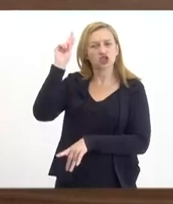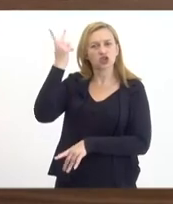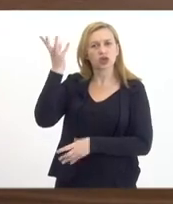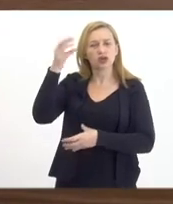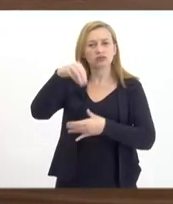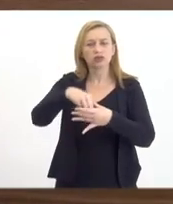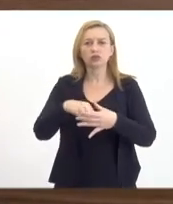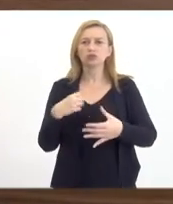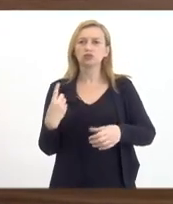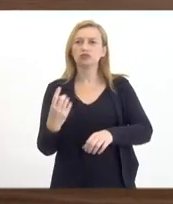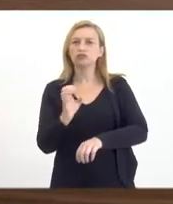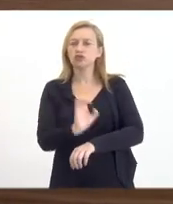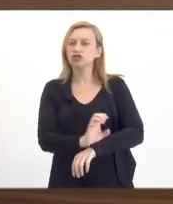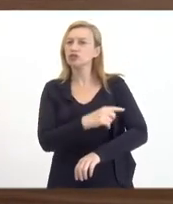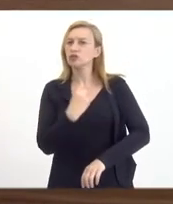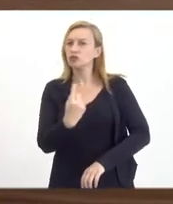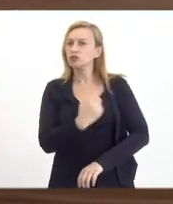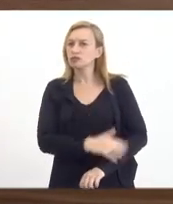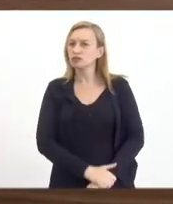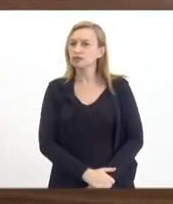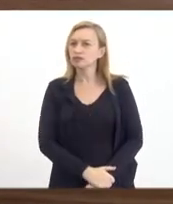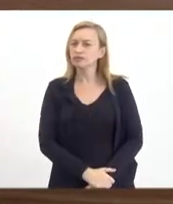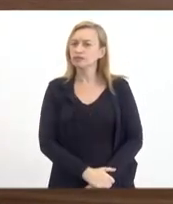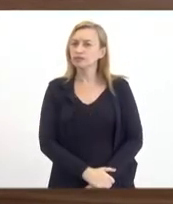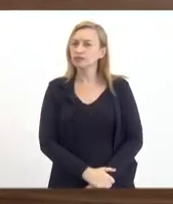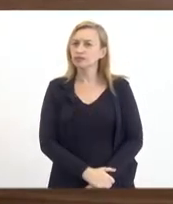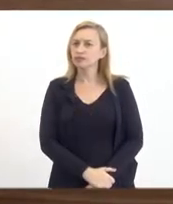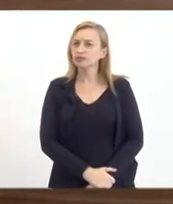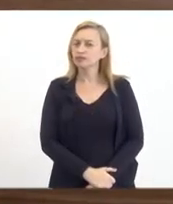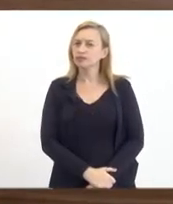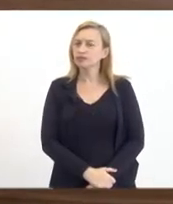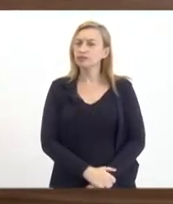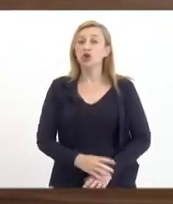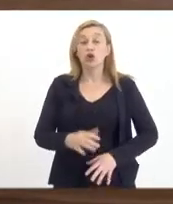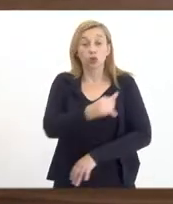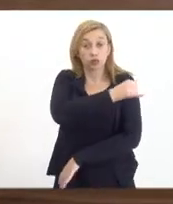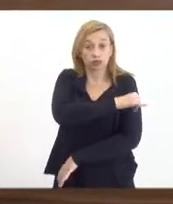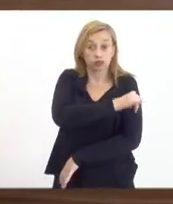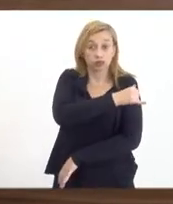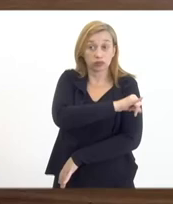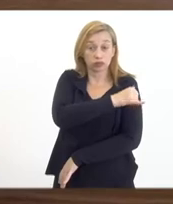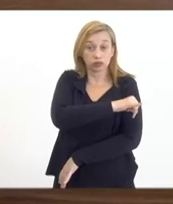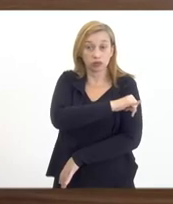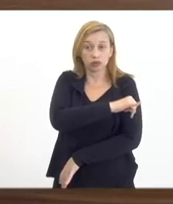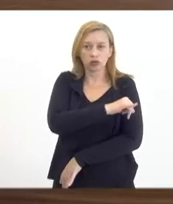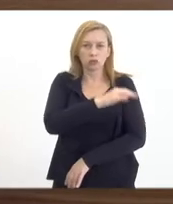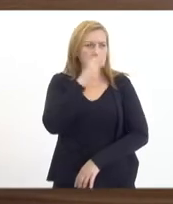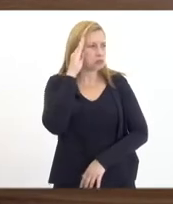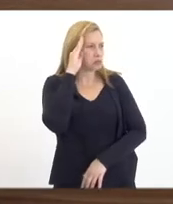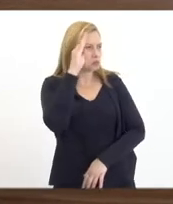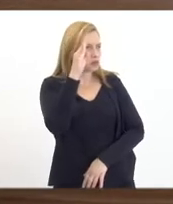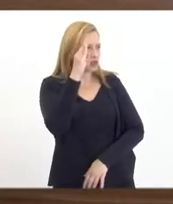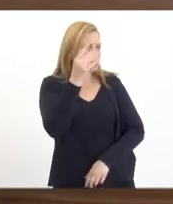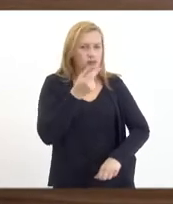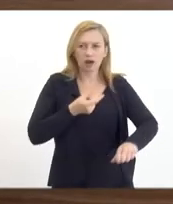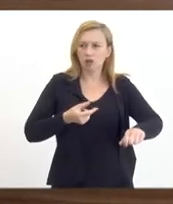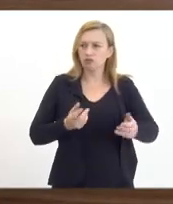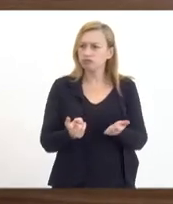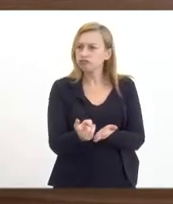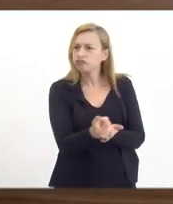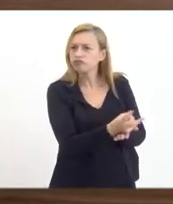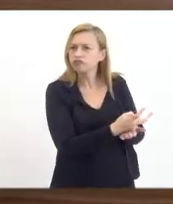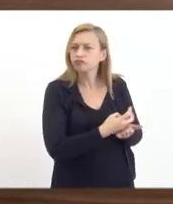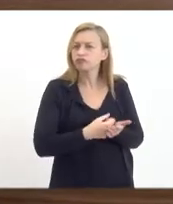nosso Estado, que ele é singular. O Rio de Janeiro tem em sua principal receita o róio de petróleo.